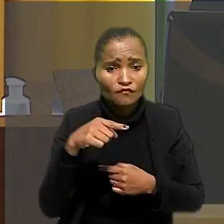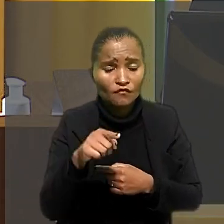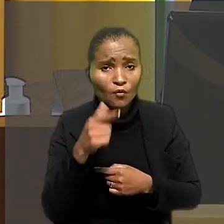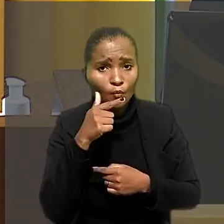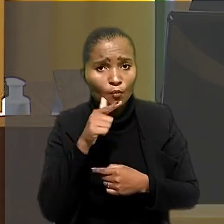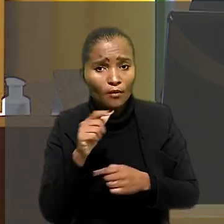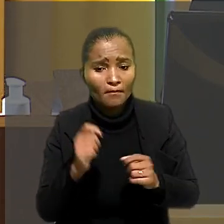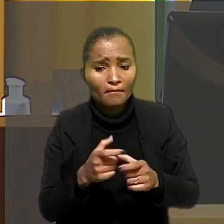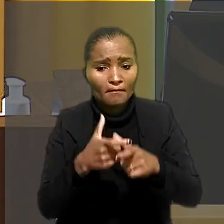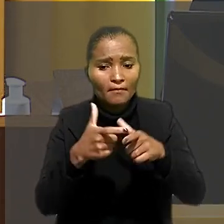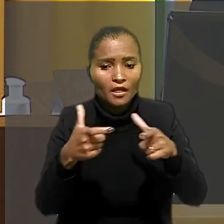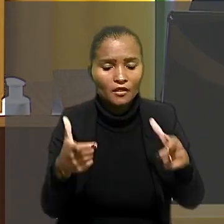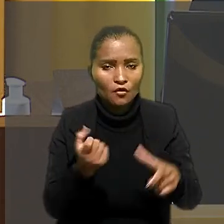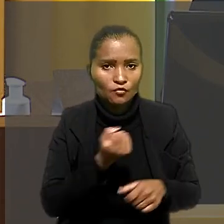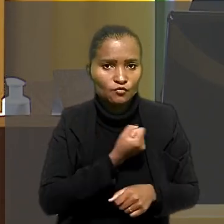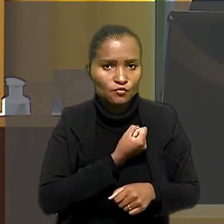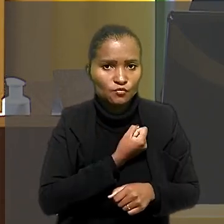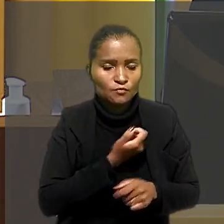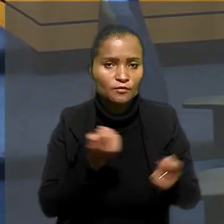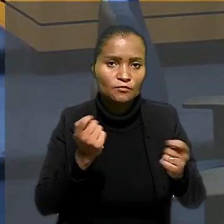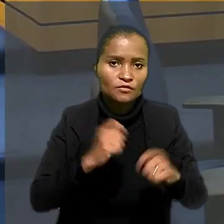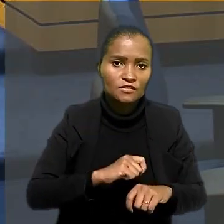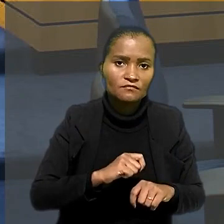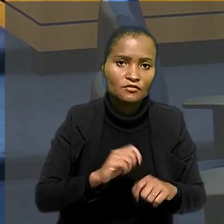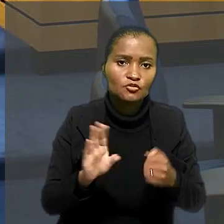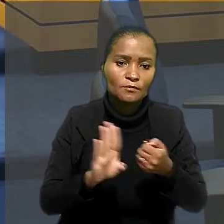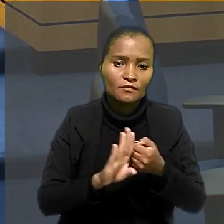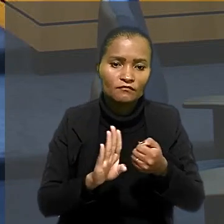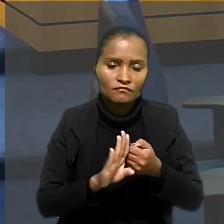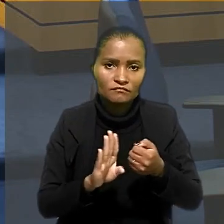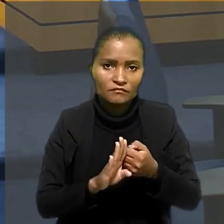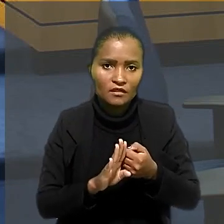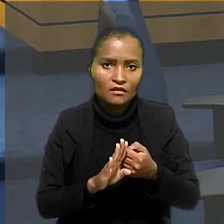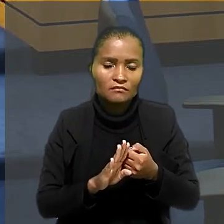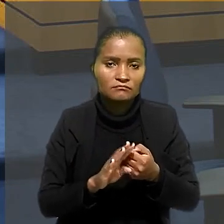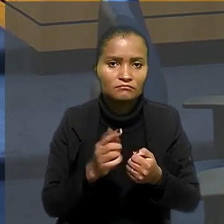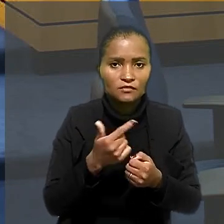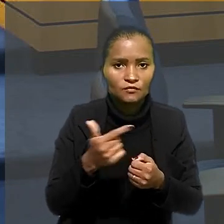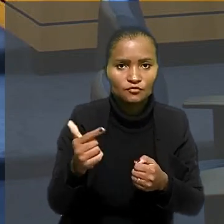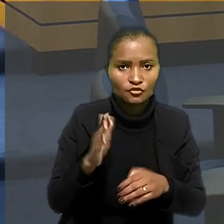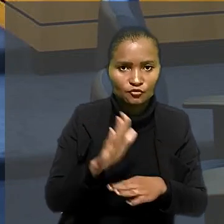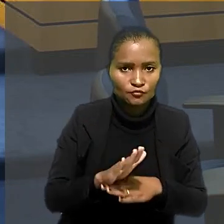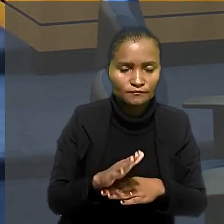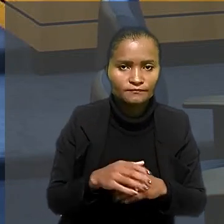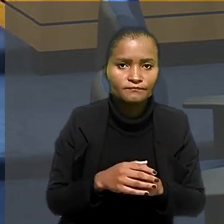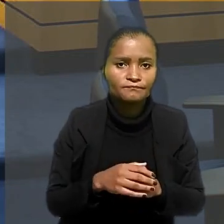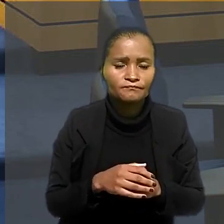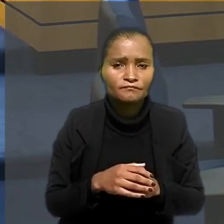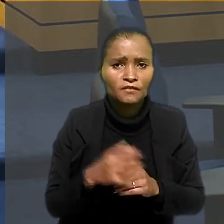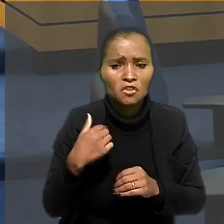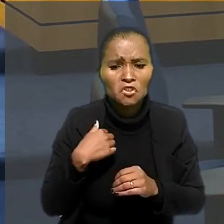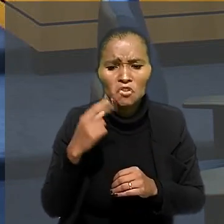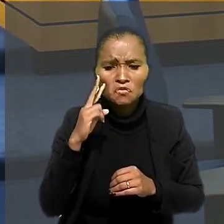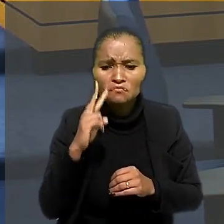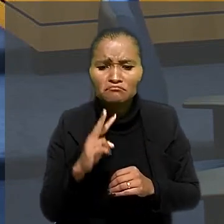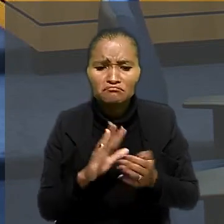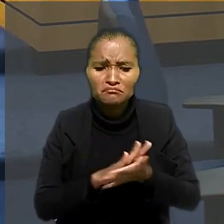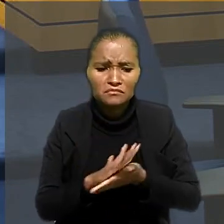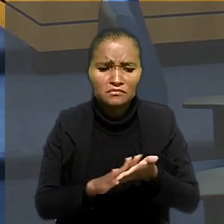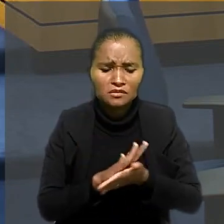alcançar o maior número possível de beneficiários desassistidos. Com relação a essa situação, eu não vejo qualquer